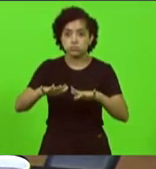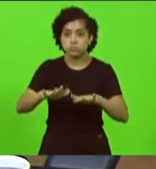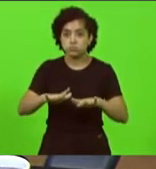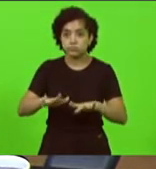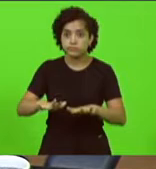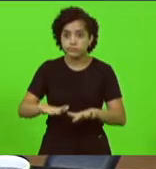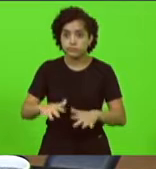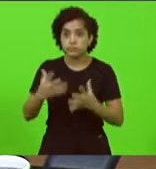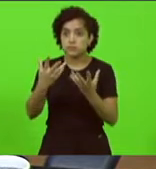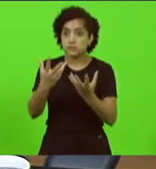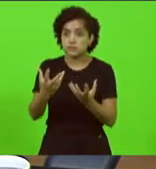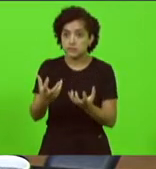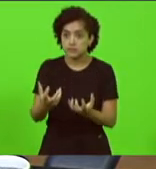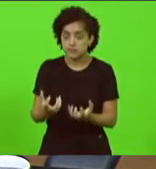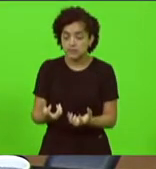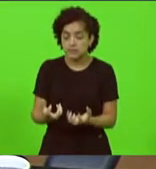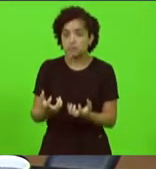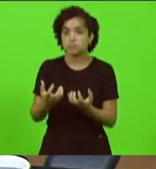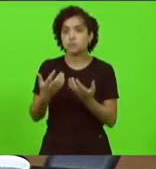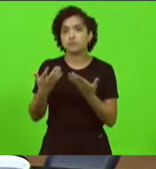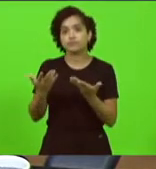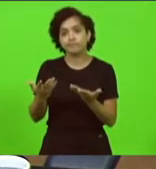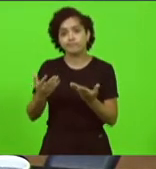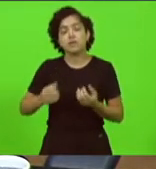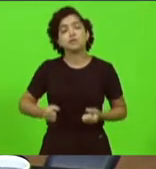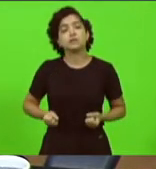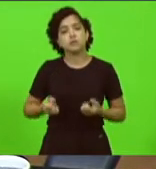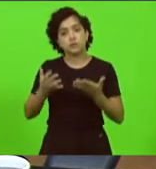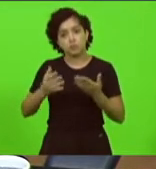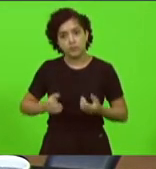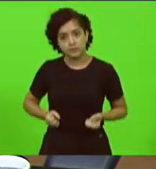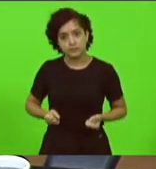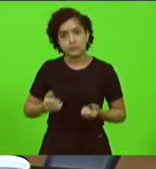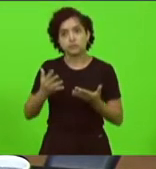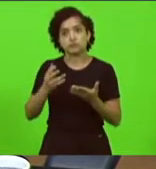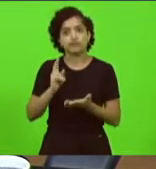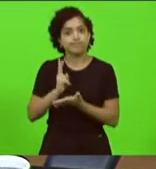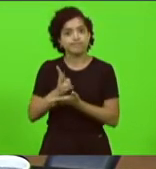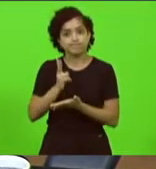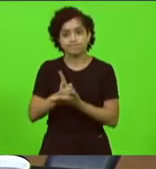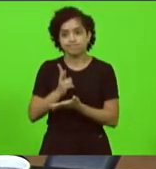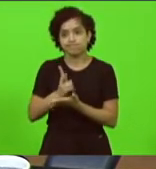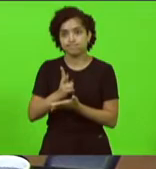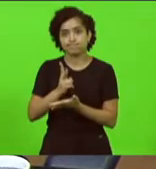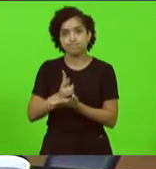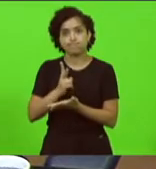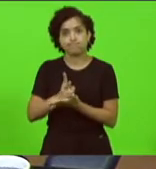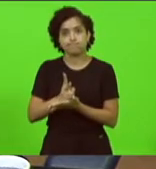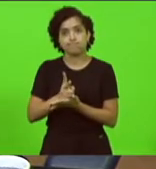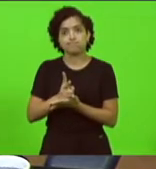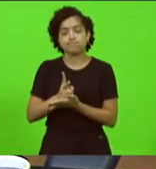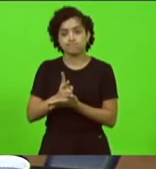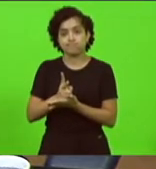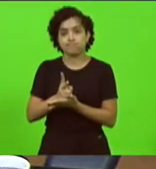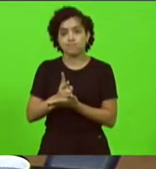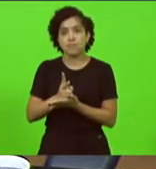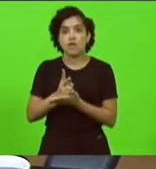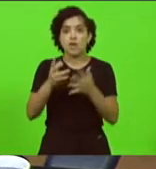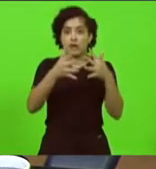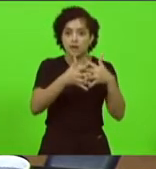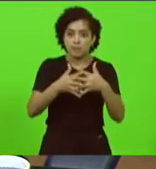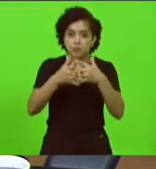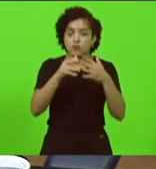secando e eles estão gastando recursos diários para poder puxar água com caminhões e outras